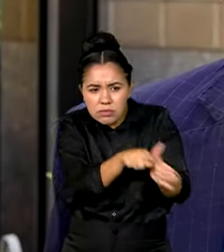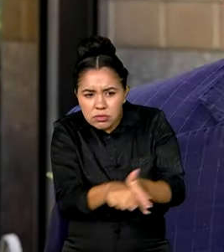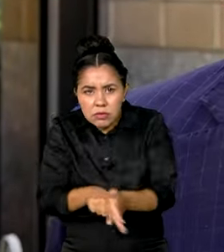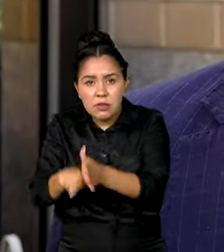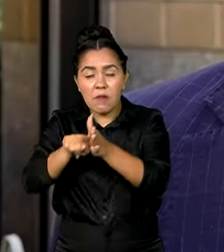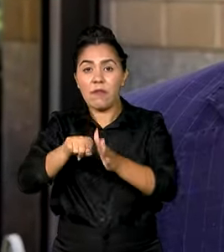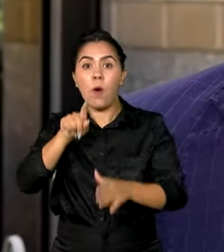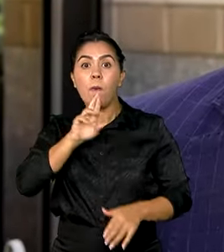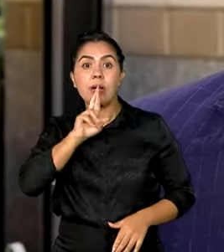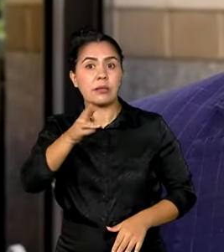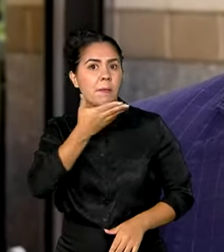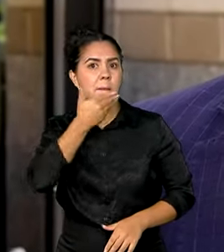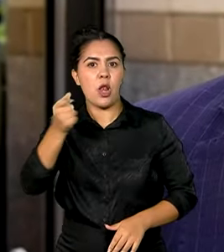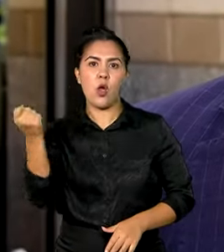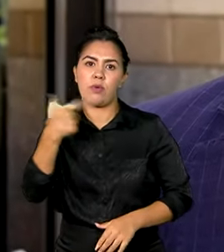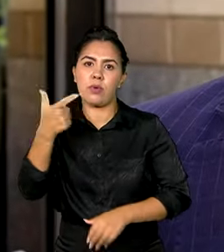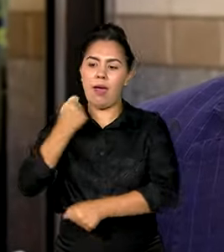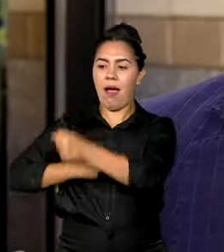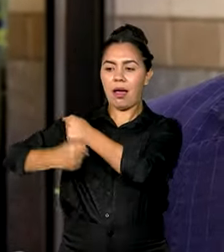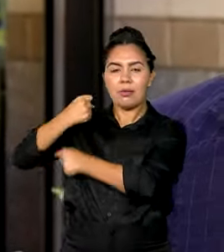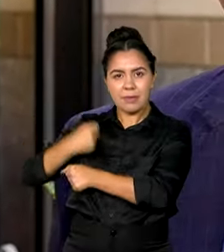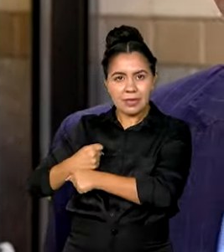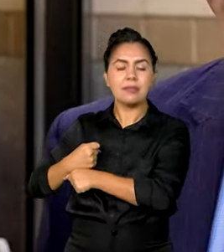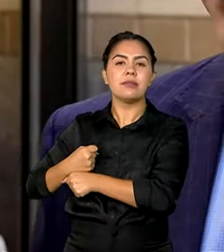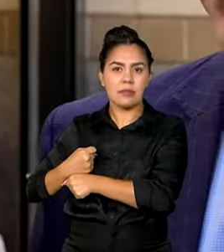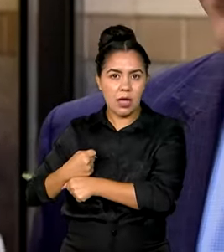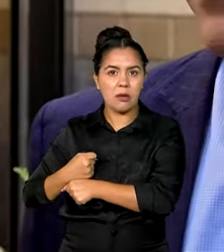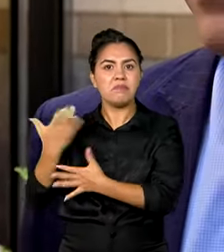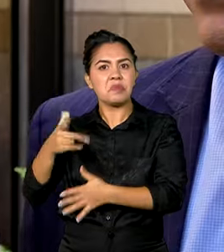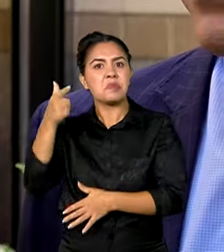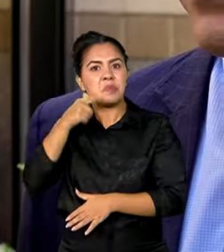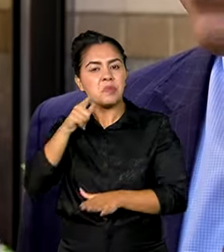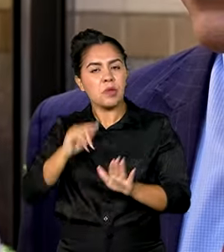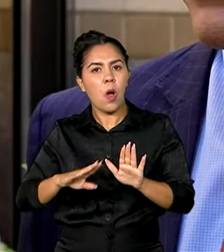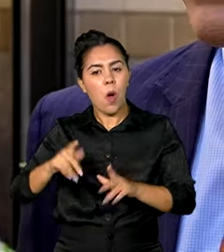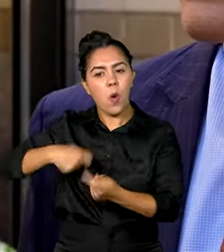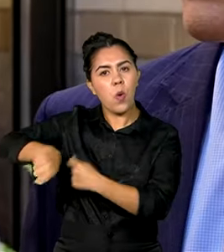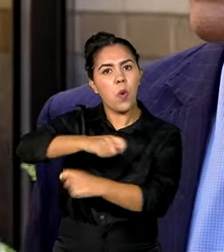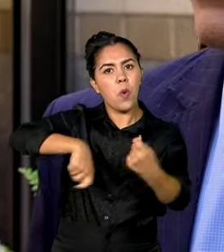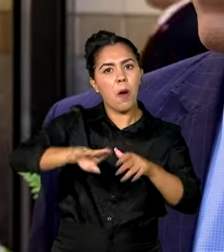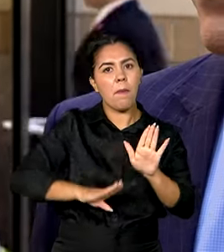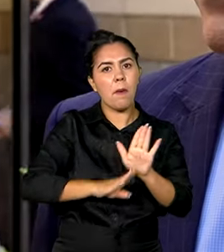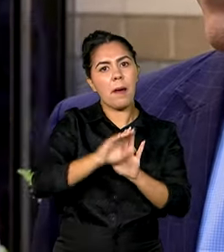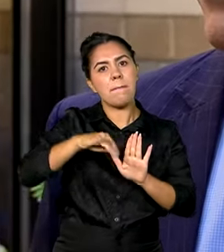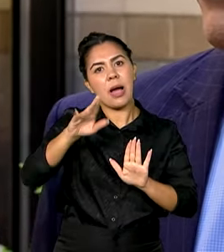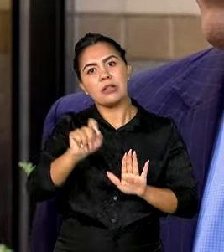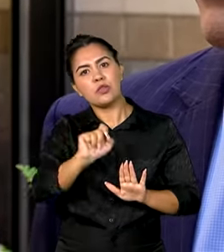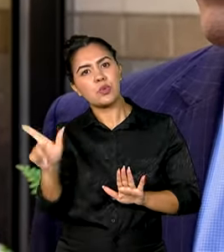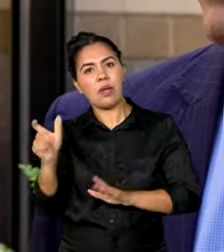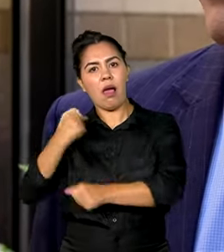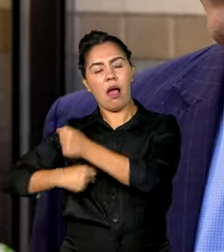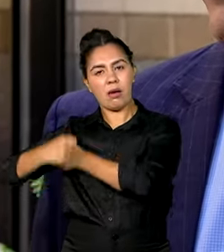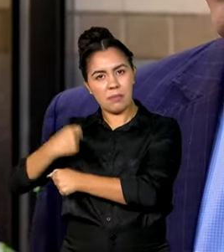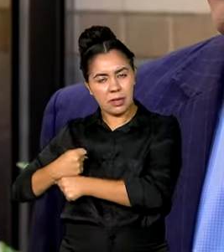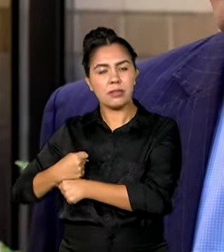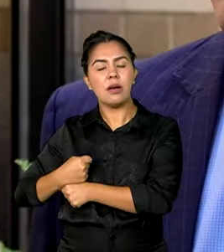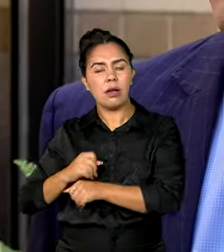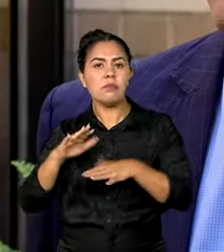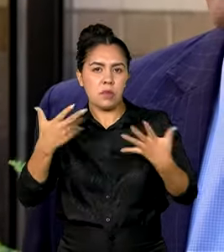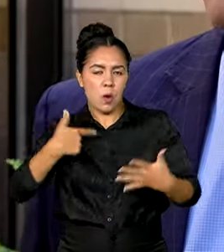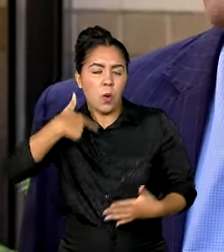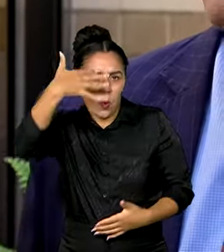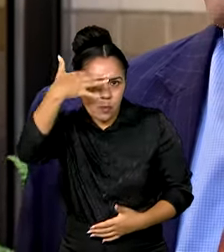o ano passado. Não obstante, a economia cresceu mais este ano do que no ano passado. Então, eu entendo que